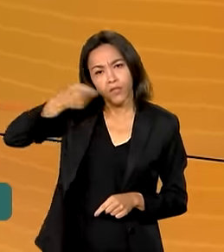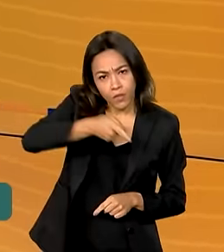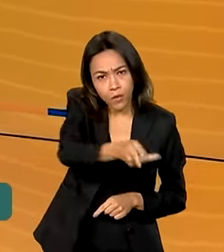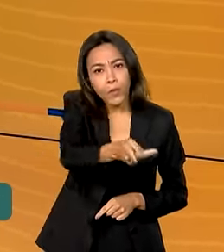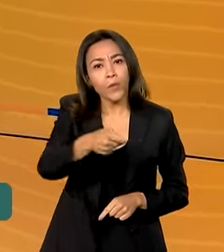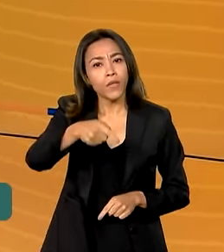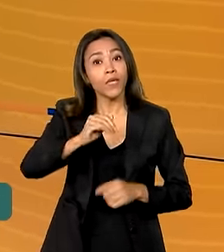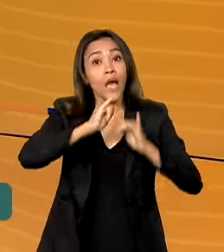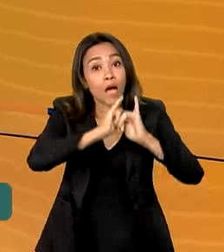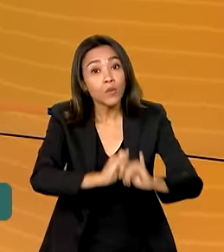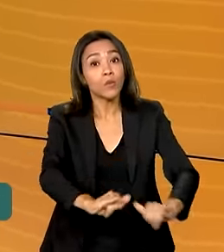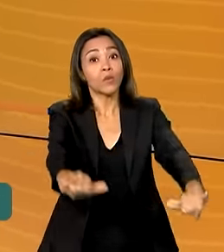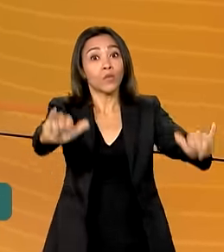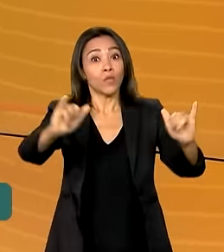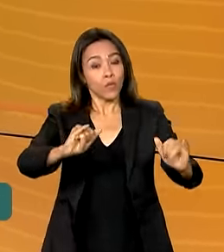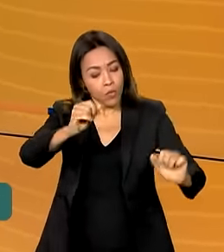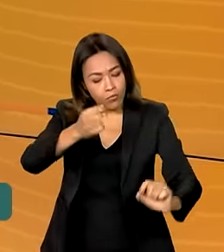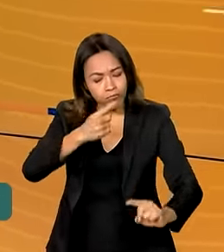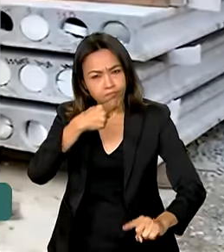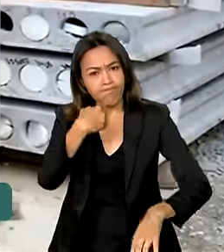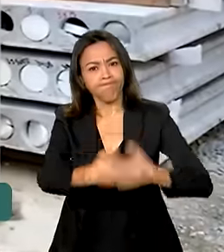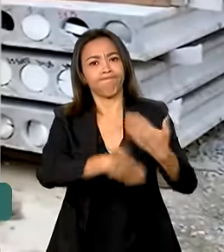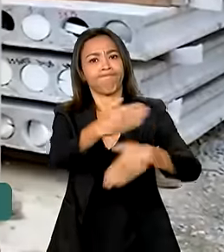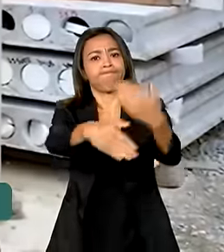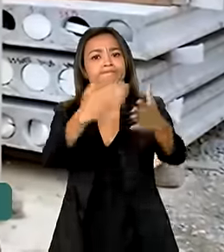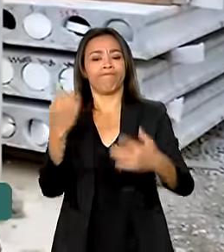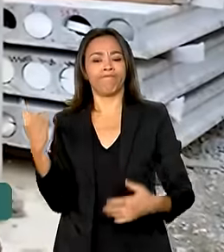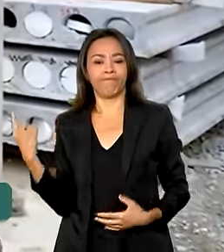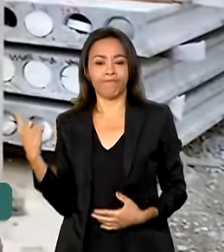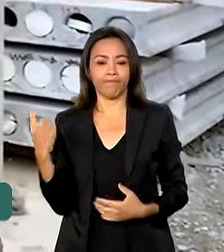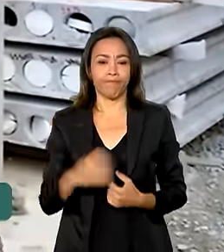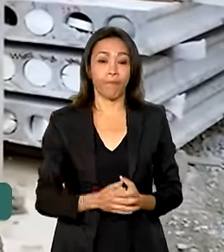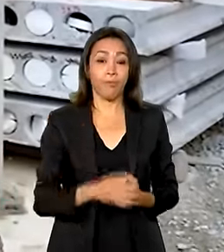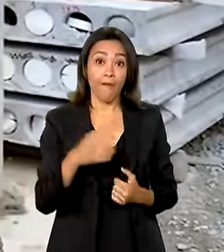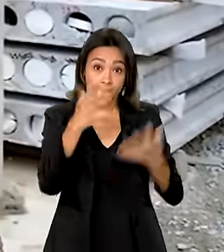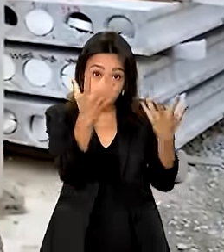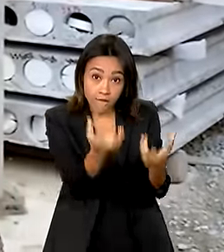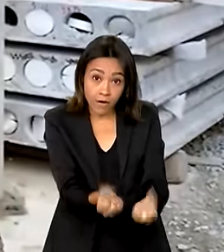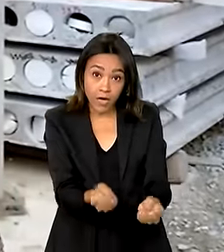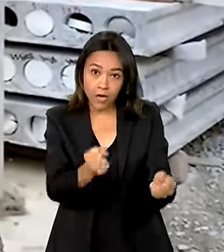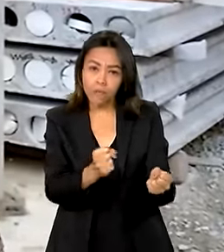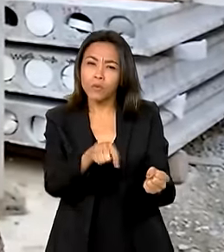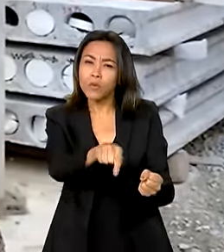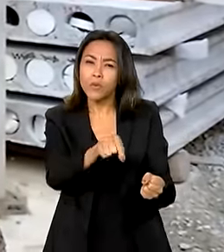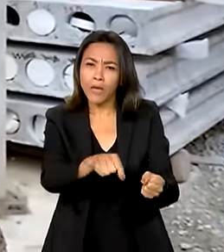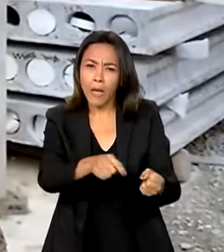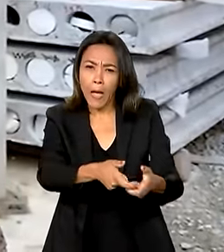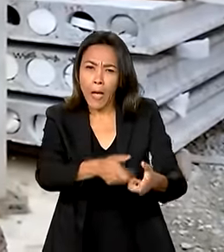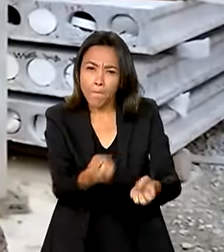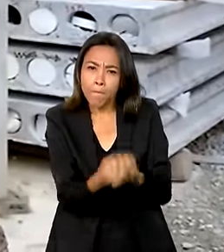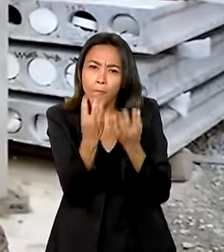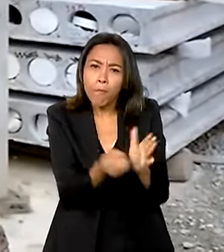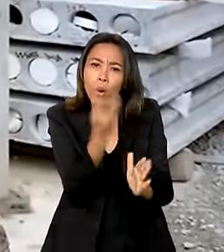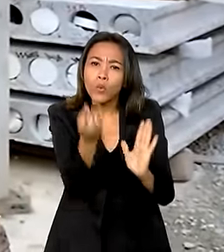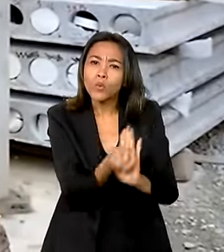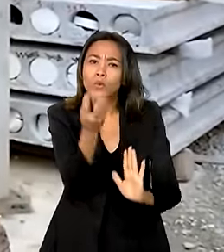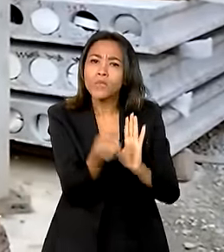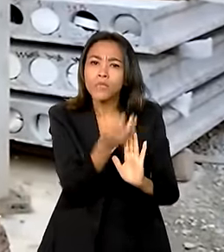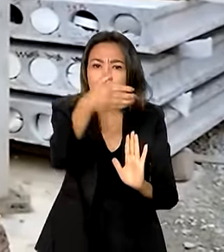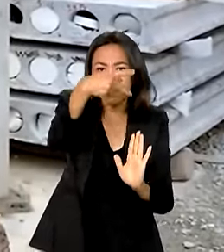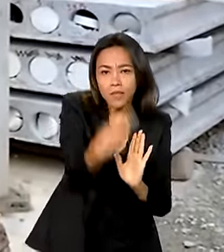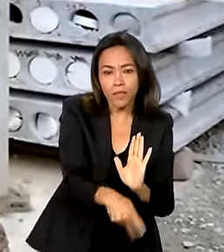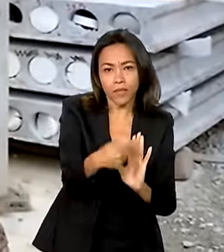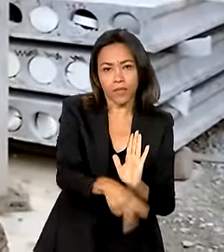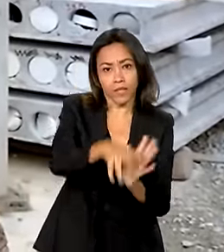avanços importantes para a saúde. Nós vamos produzir, já está na sua fase madura,